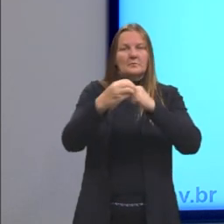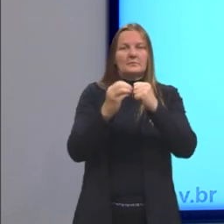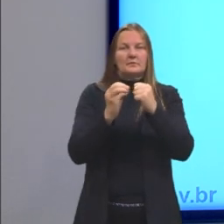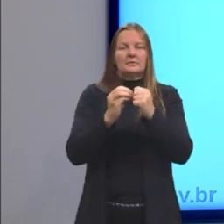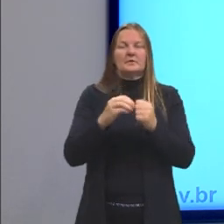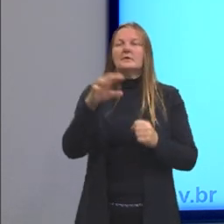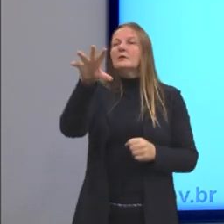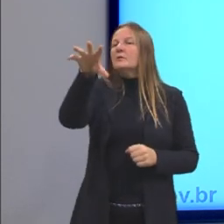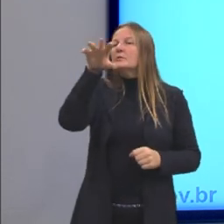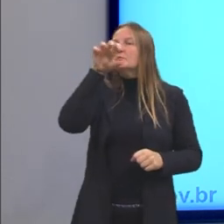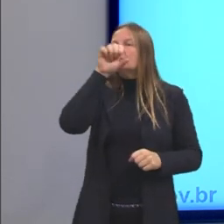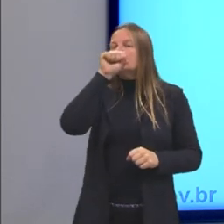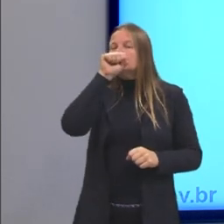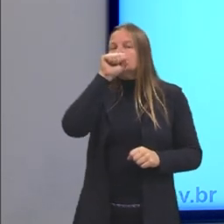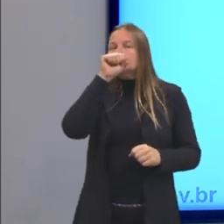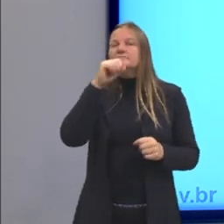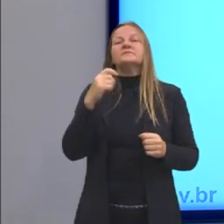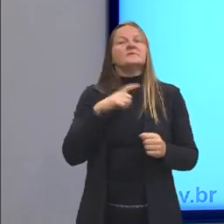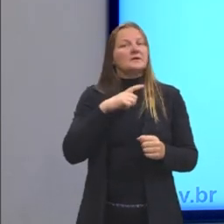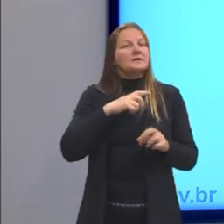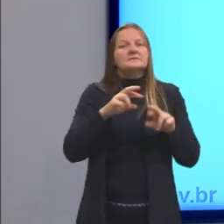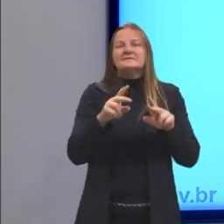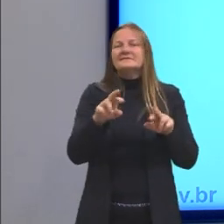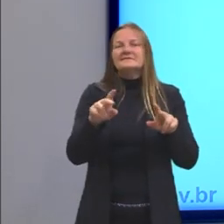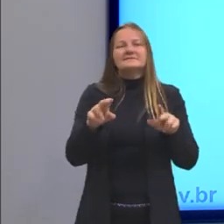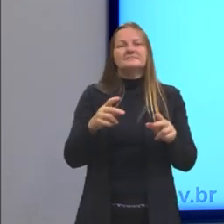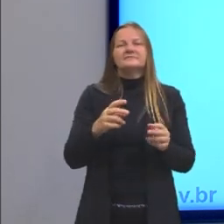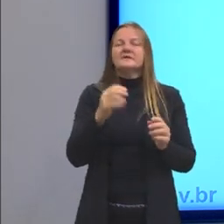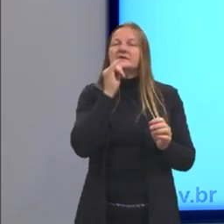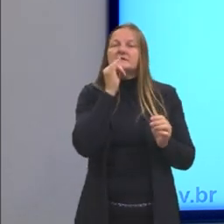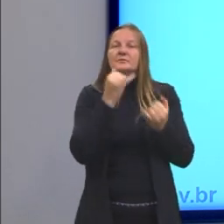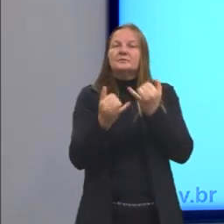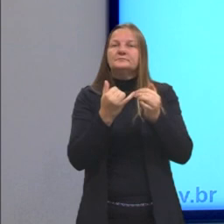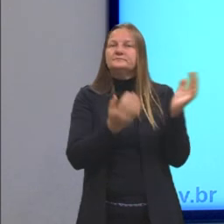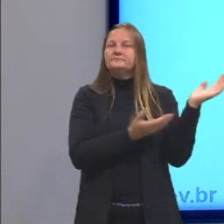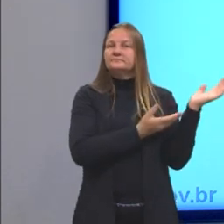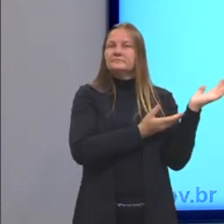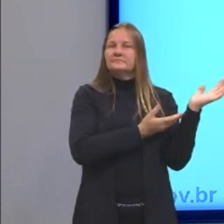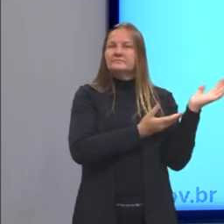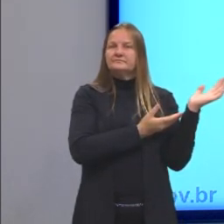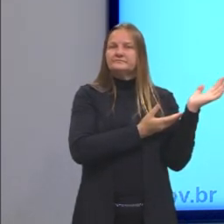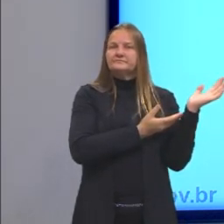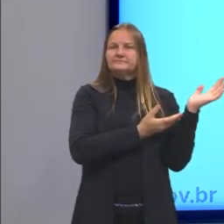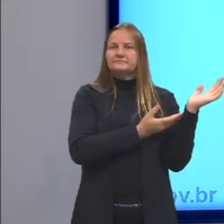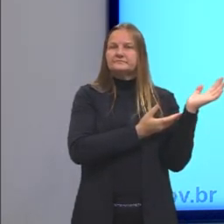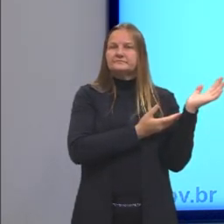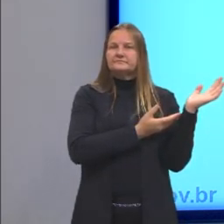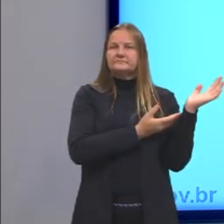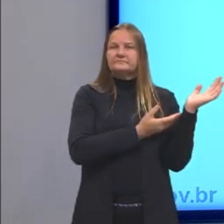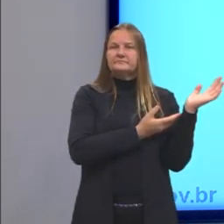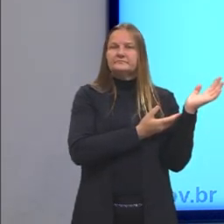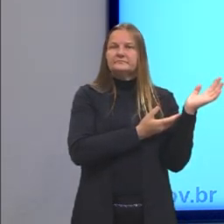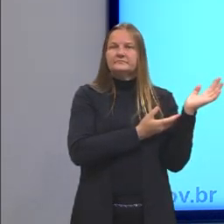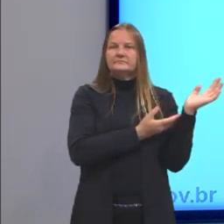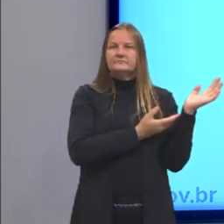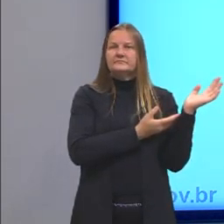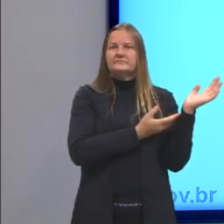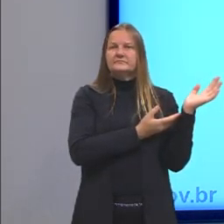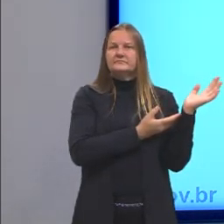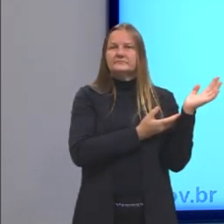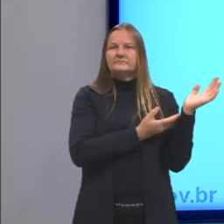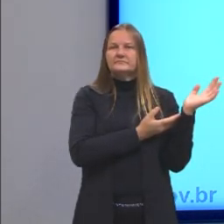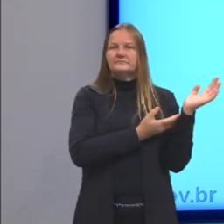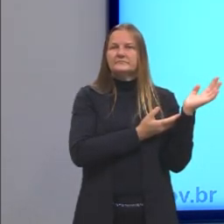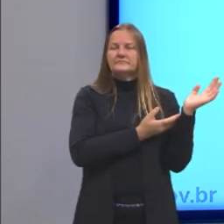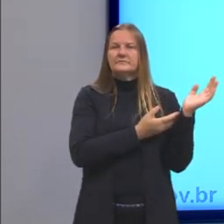do ar que respiramos. Então, aqui a gente tem exemplos genéricos de moléculas. A gente nem disse aqui o que